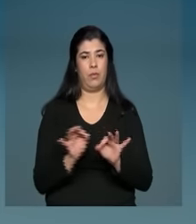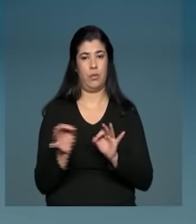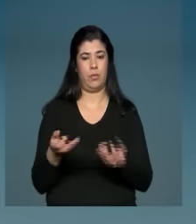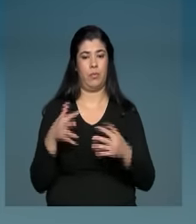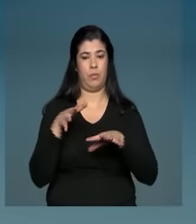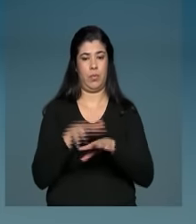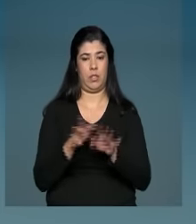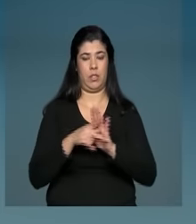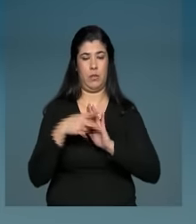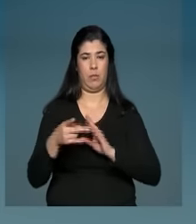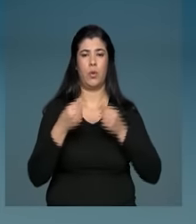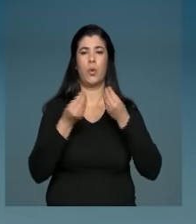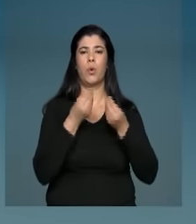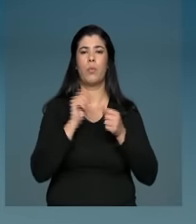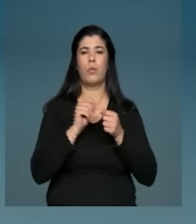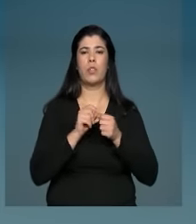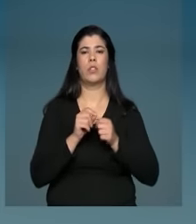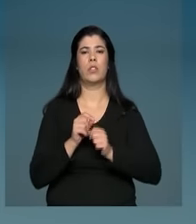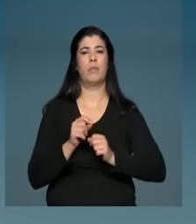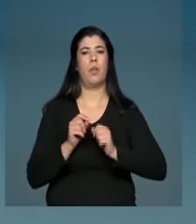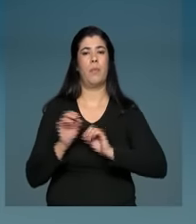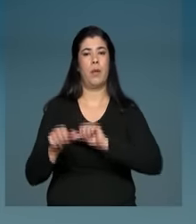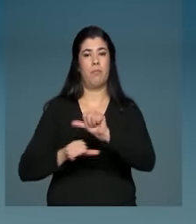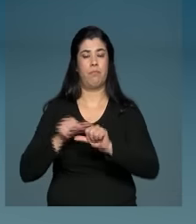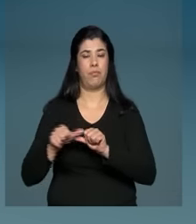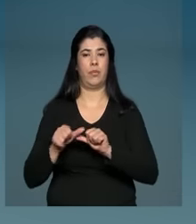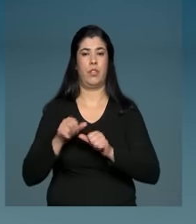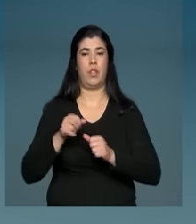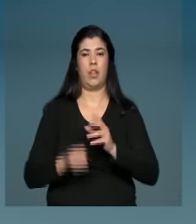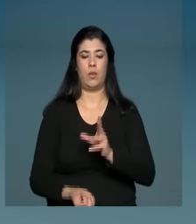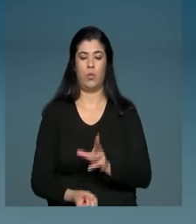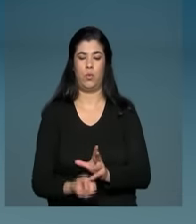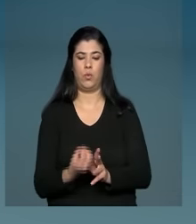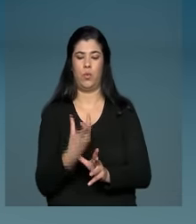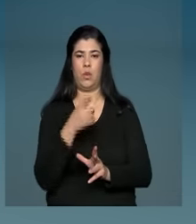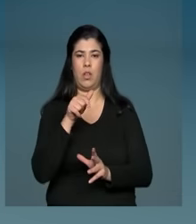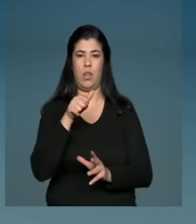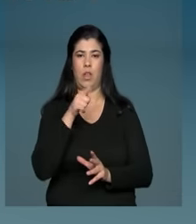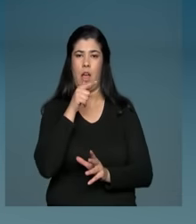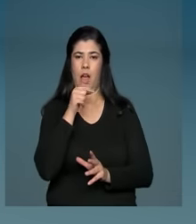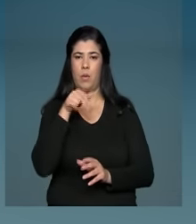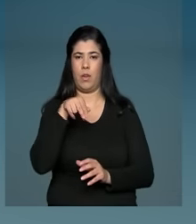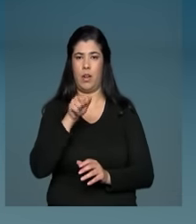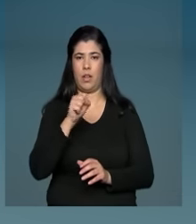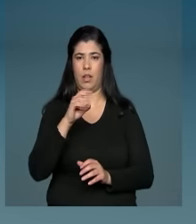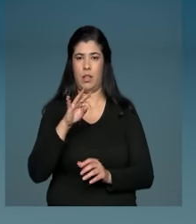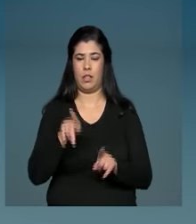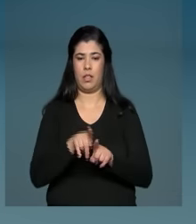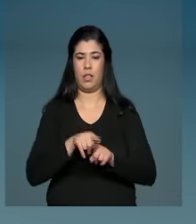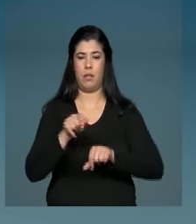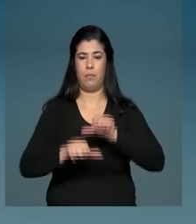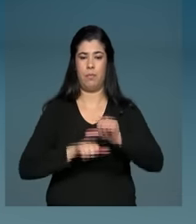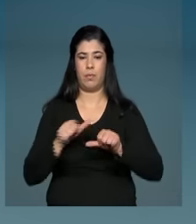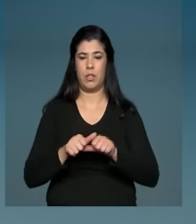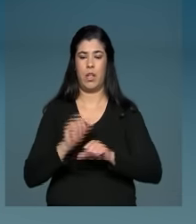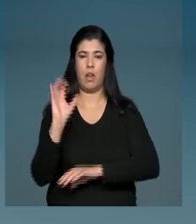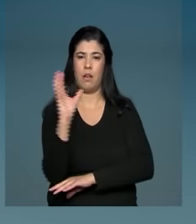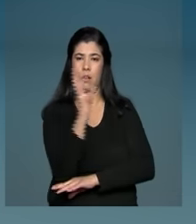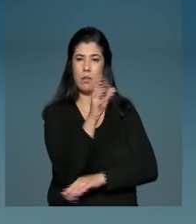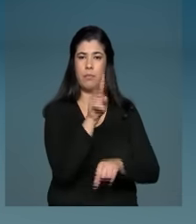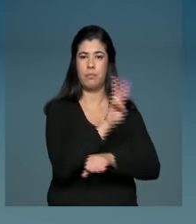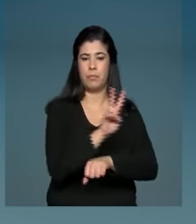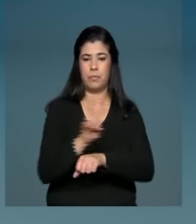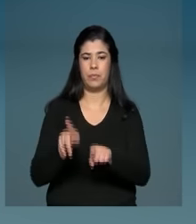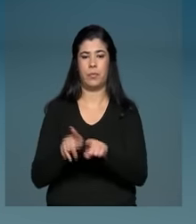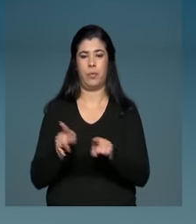integração, como a revitalização de nascentes, a recomposição da vegetação local e a retirada de areia do fundo do rio